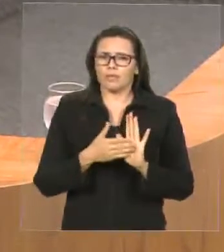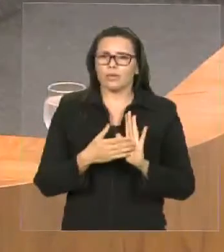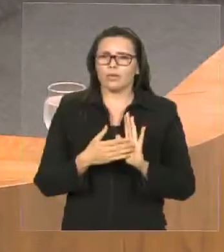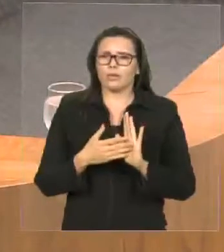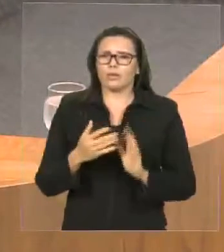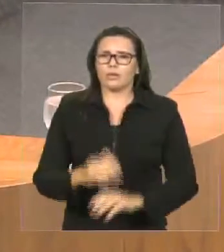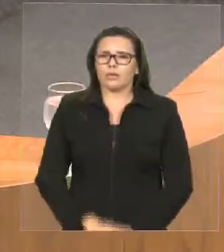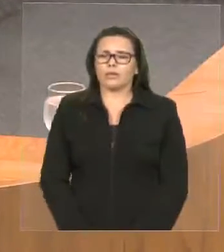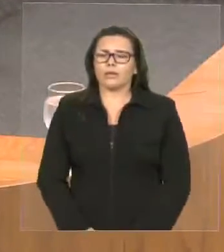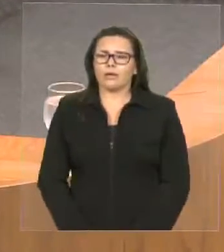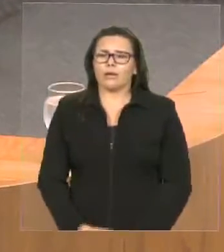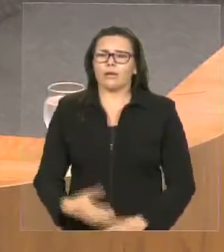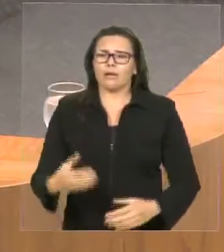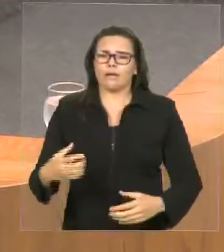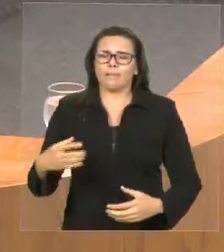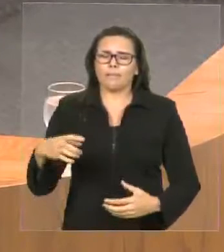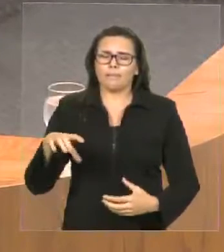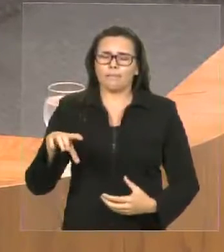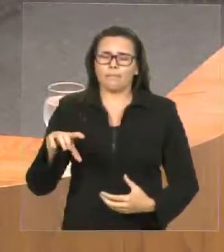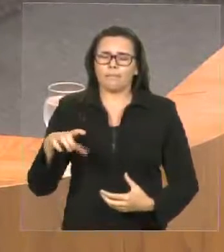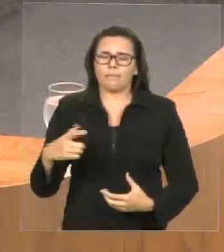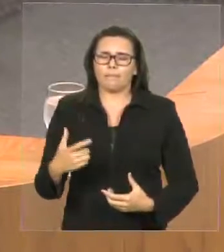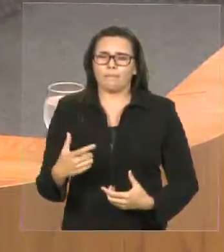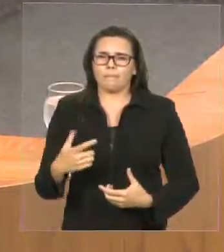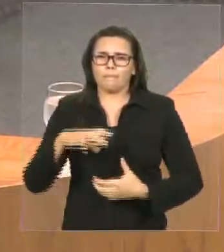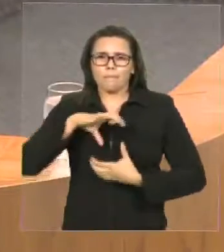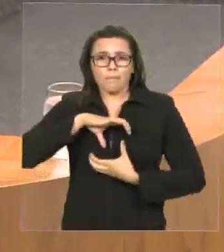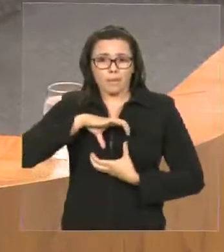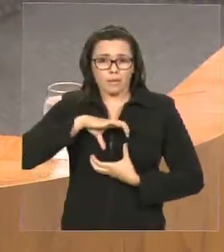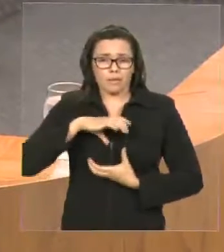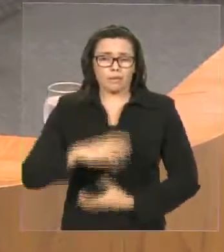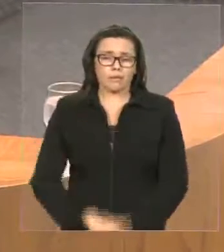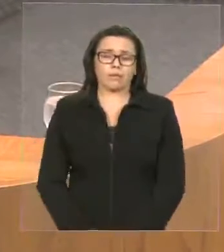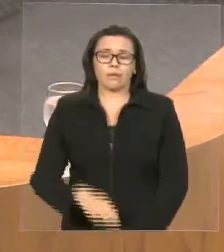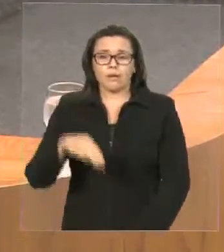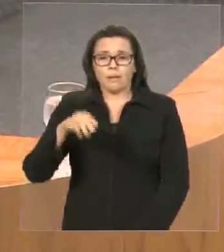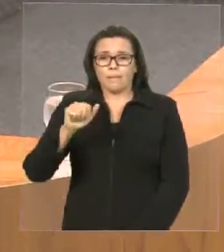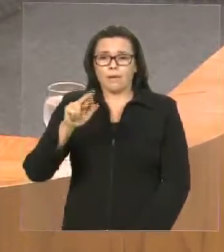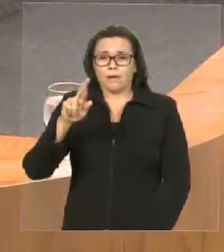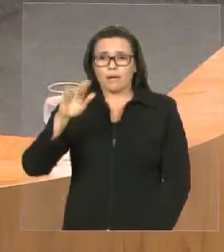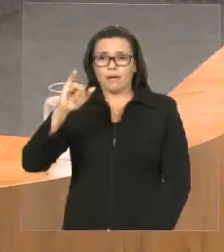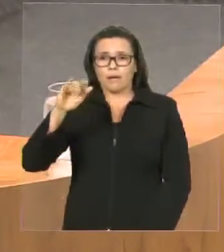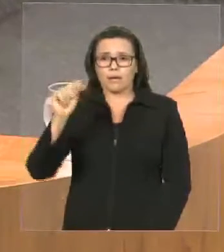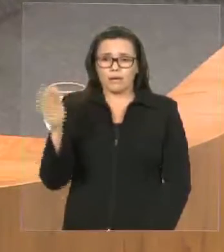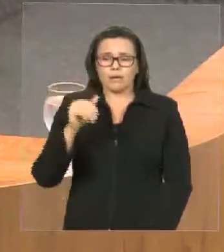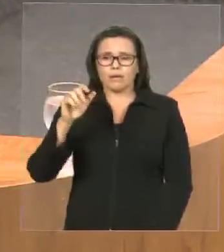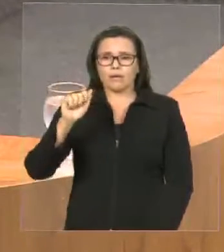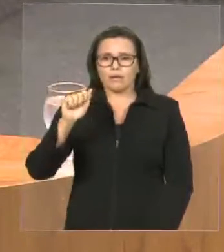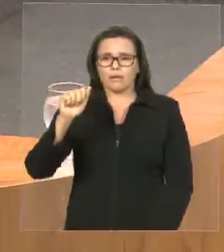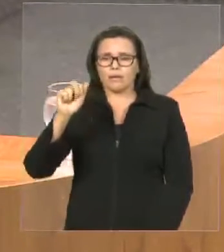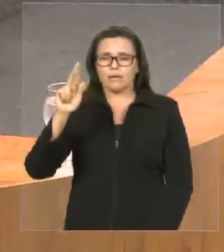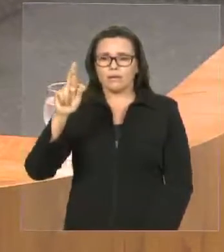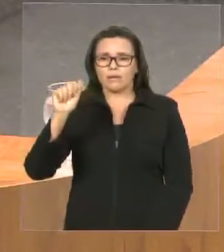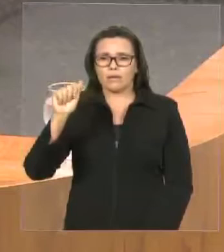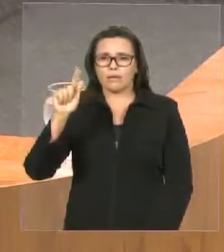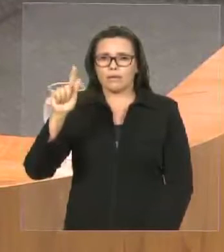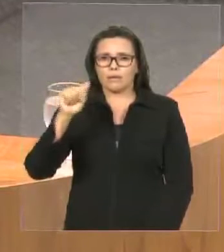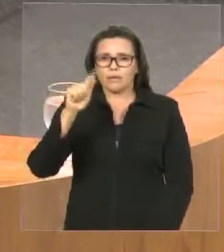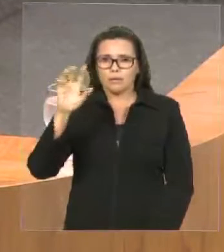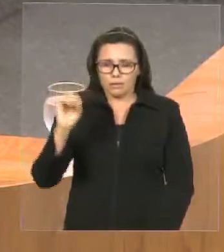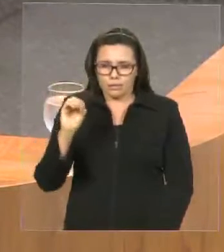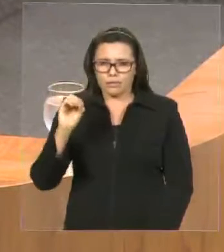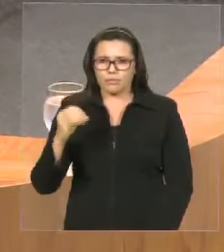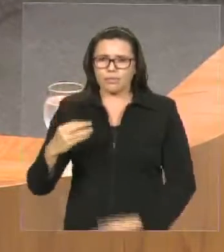a medalha Maria Aragão, a maior comenda desta casa, que justamente veio